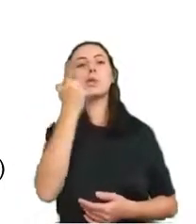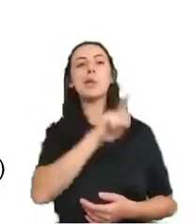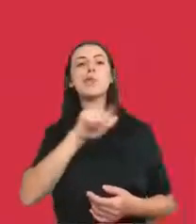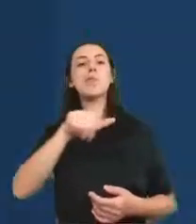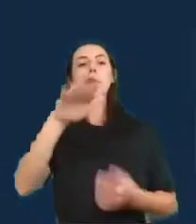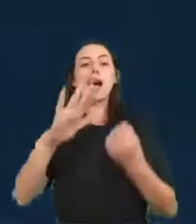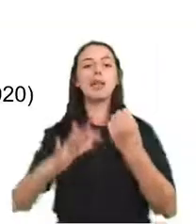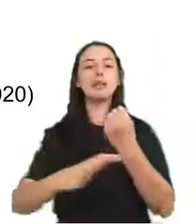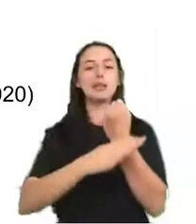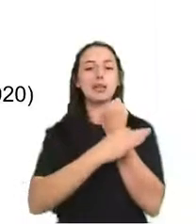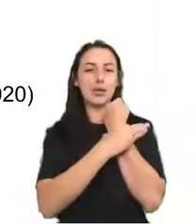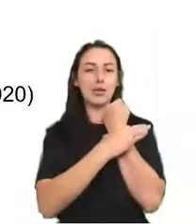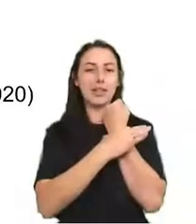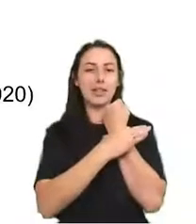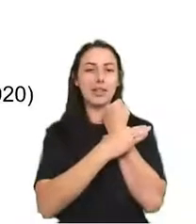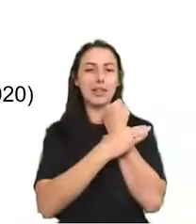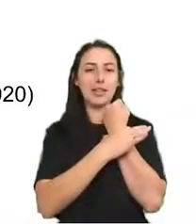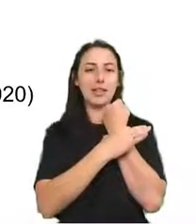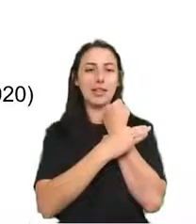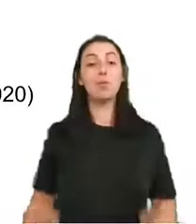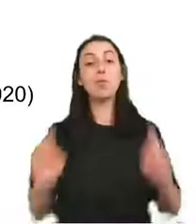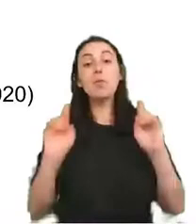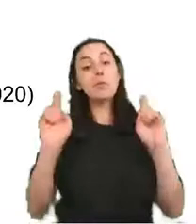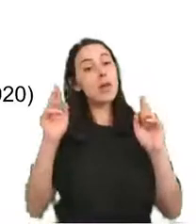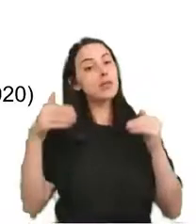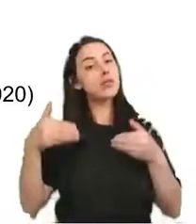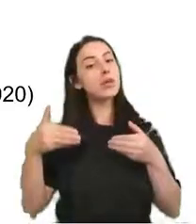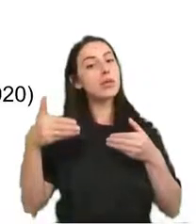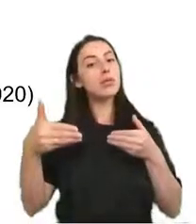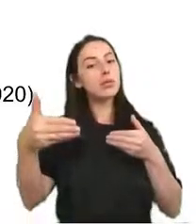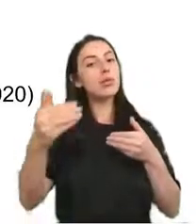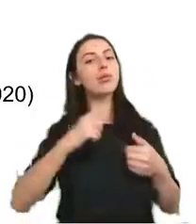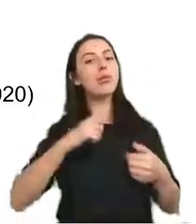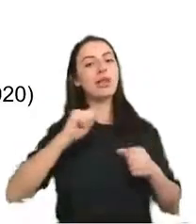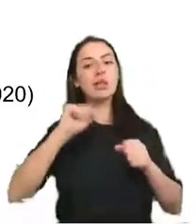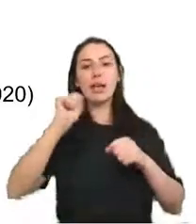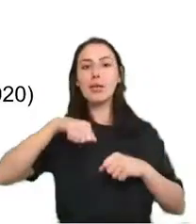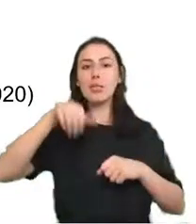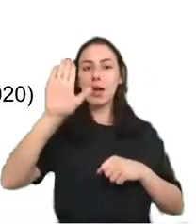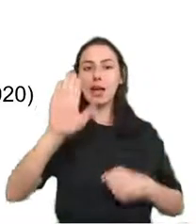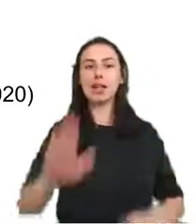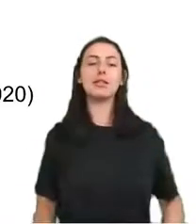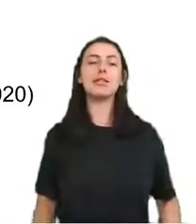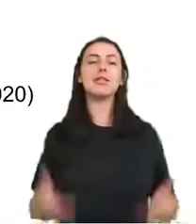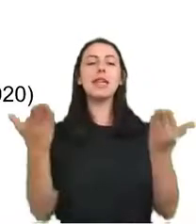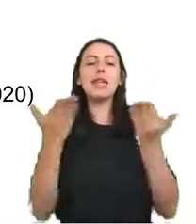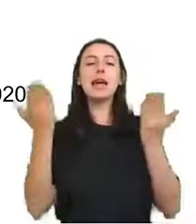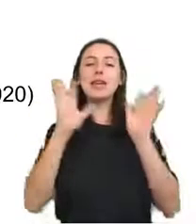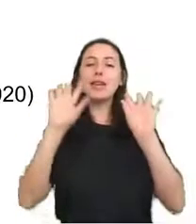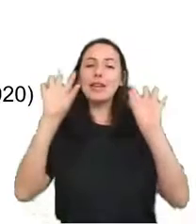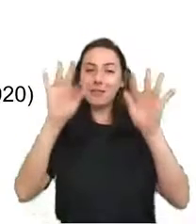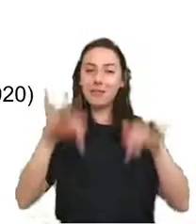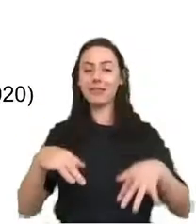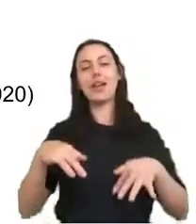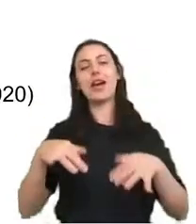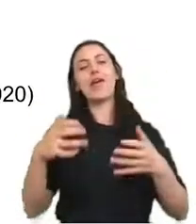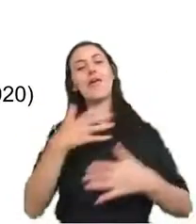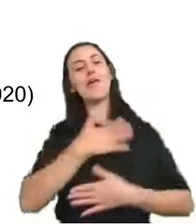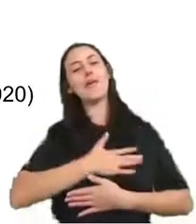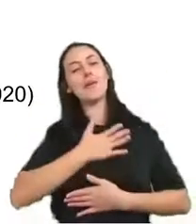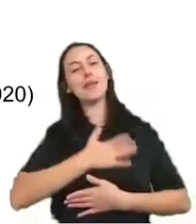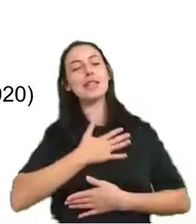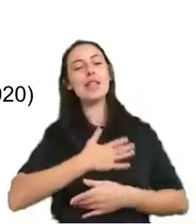esperamos ver cada vez mais. finalmente, eu diria que devemos ser céticos com relação ao